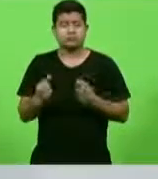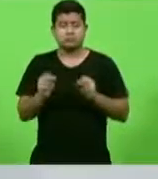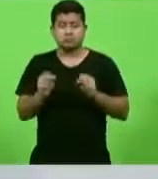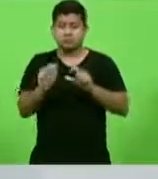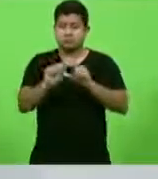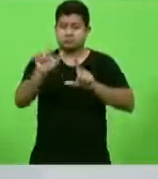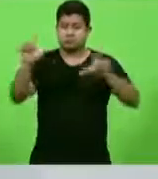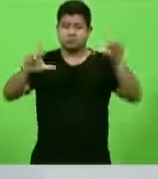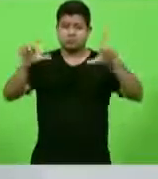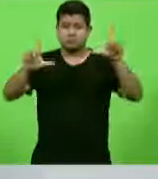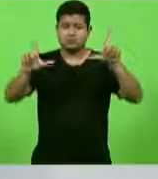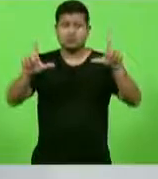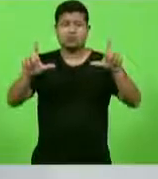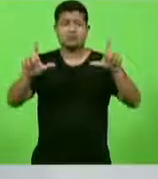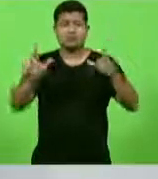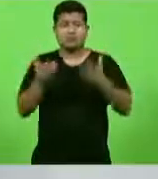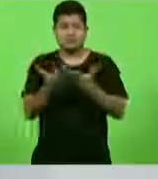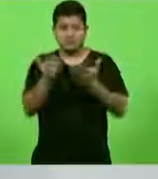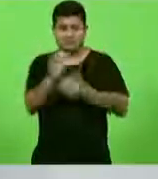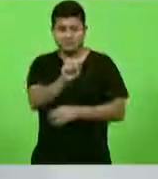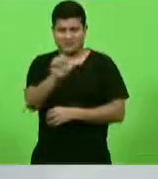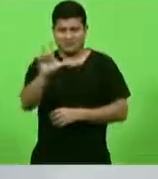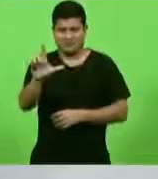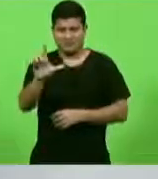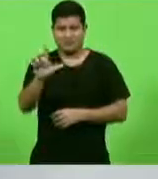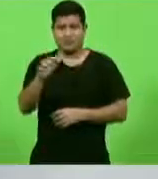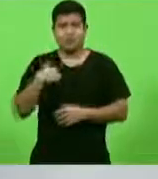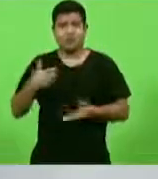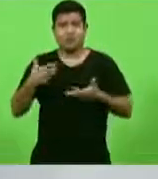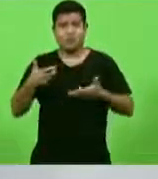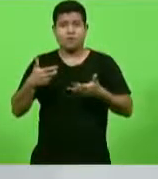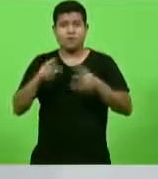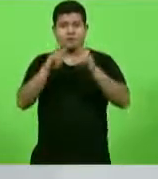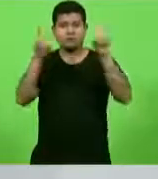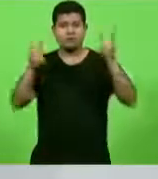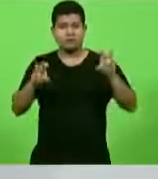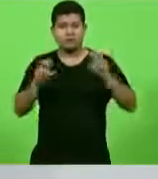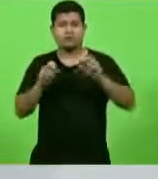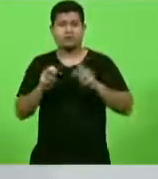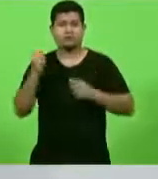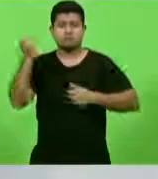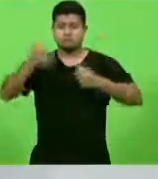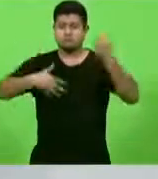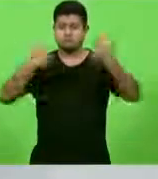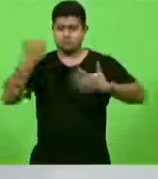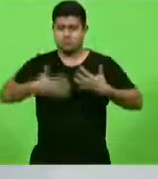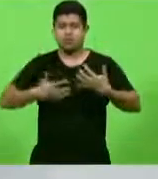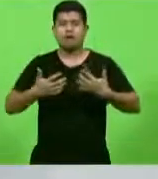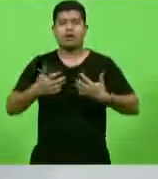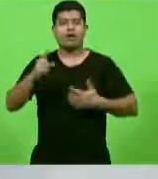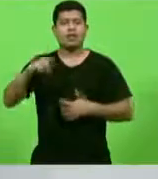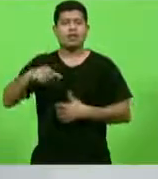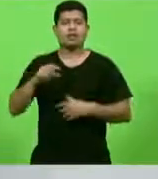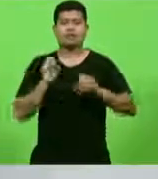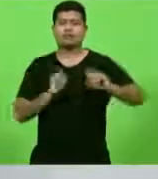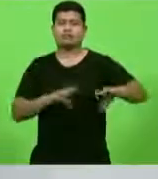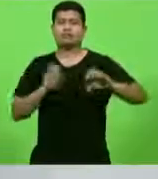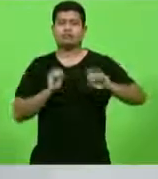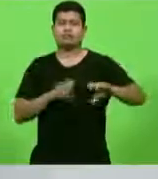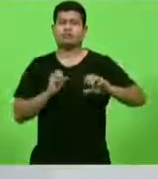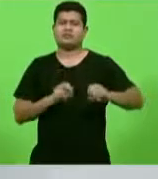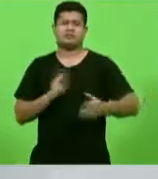TVAL, da Agência L. Quero falar de educação, um tema universal, sempre atual, com muitas